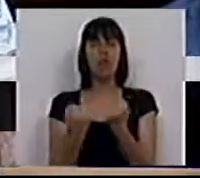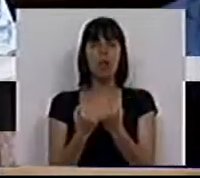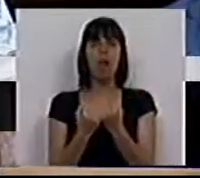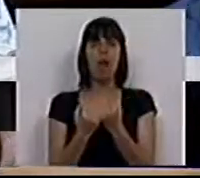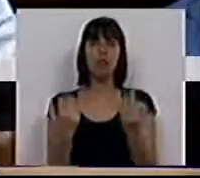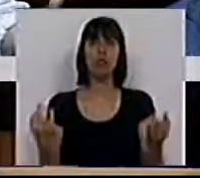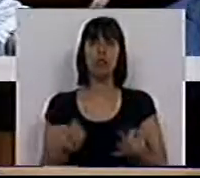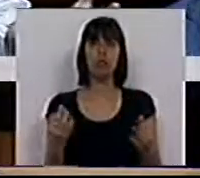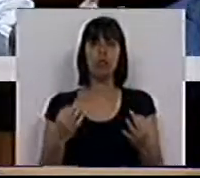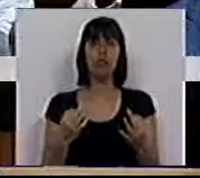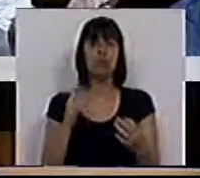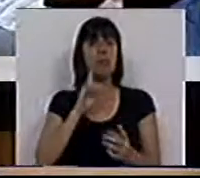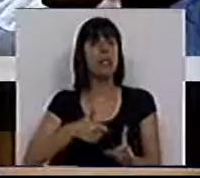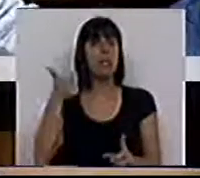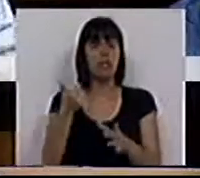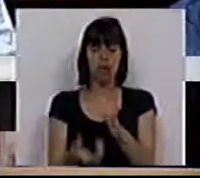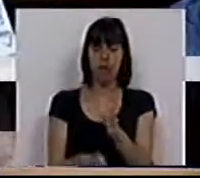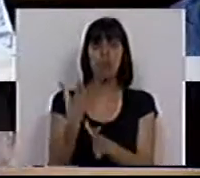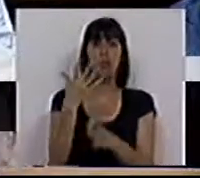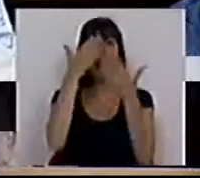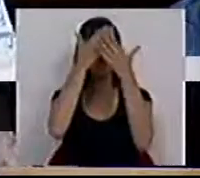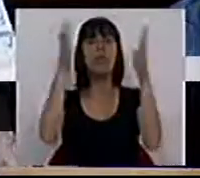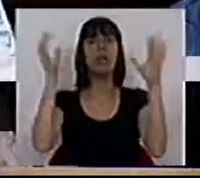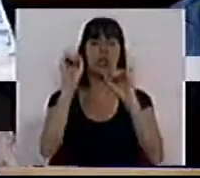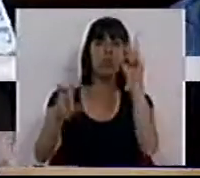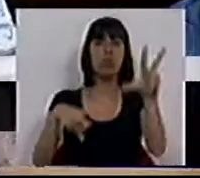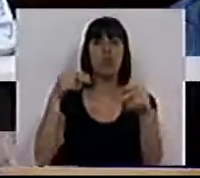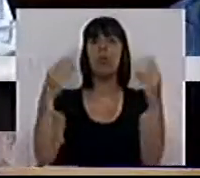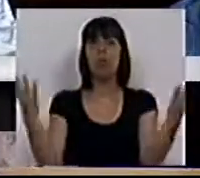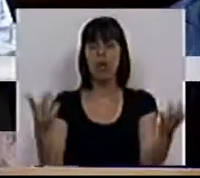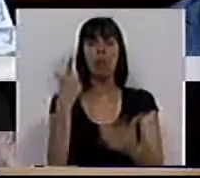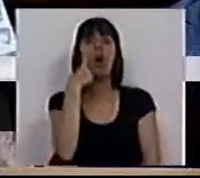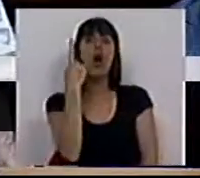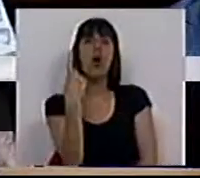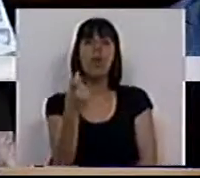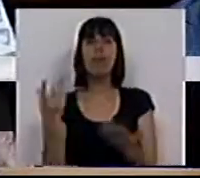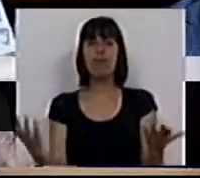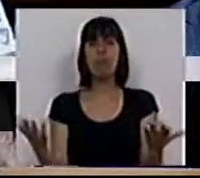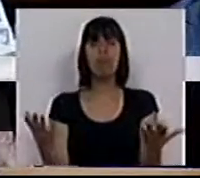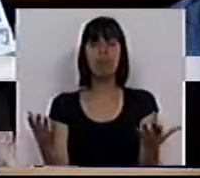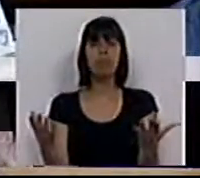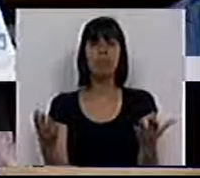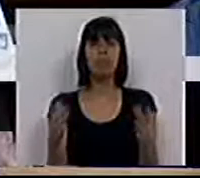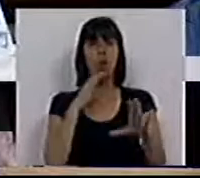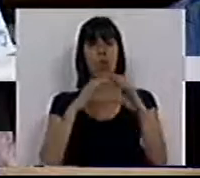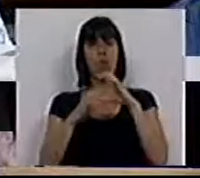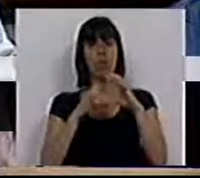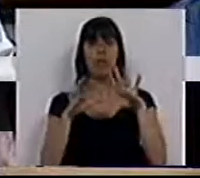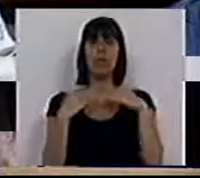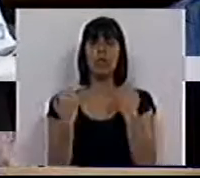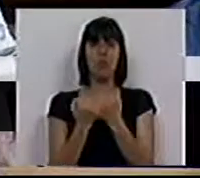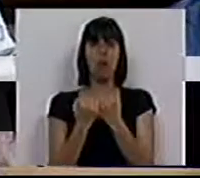foi nuclear na formação das democracias modernas e o reconhecimento de que a comunicação